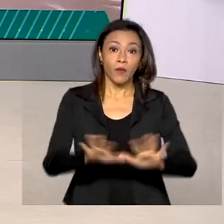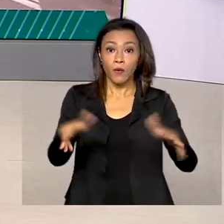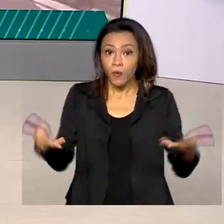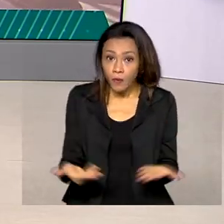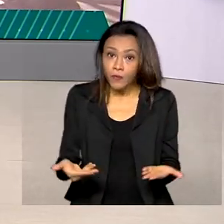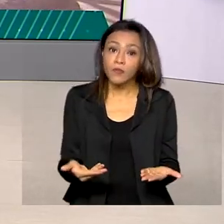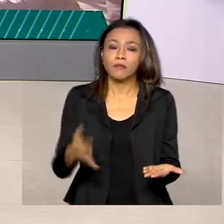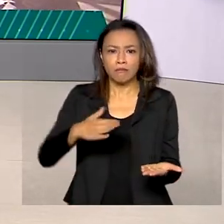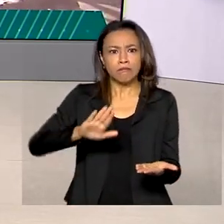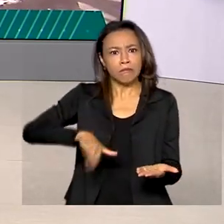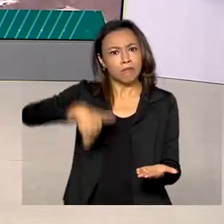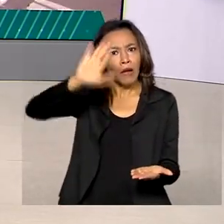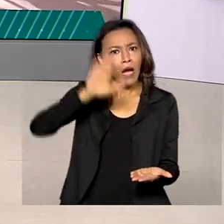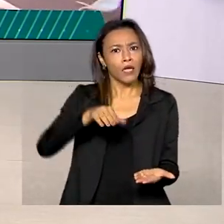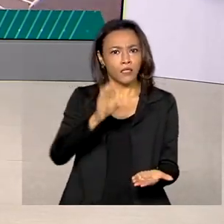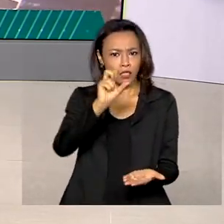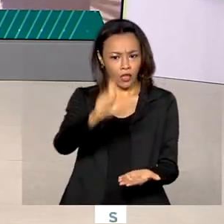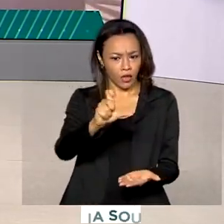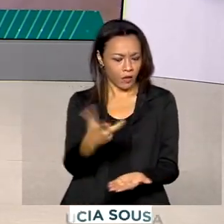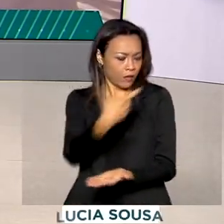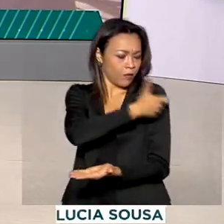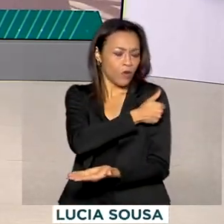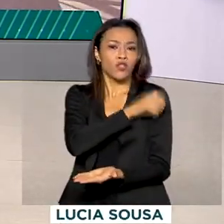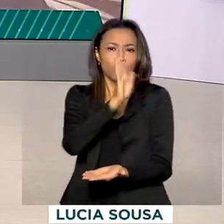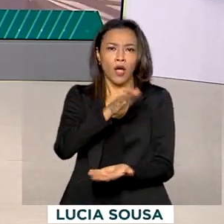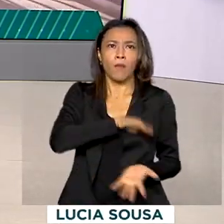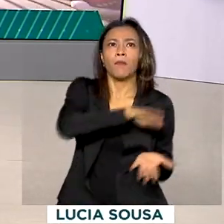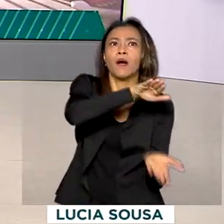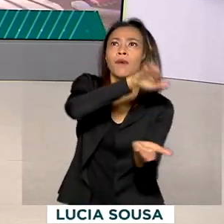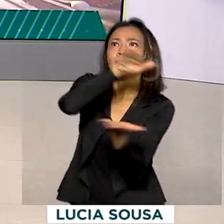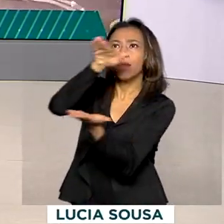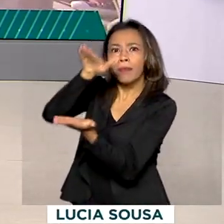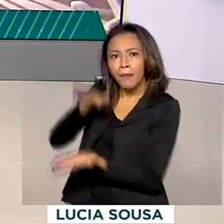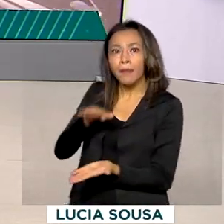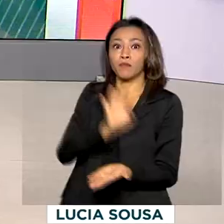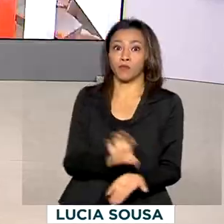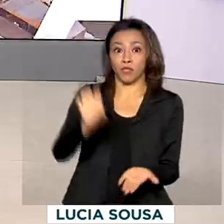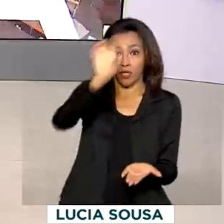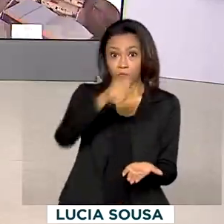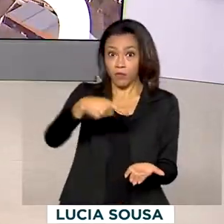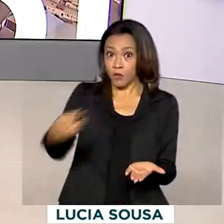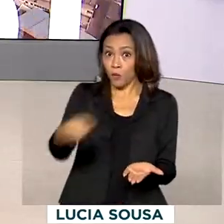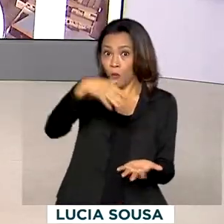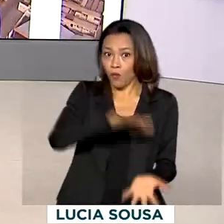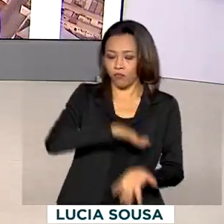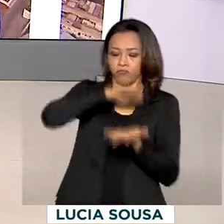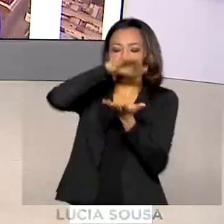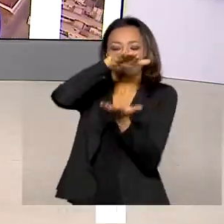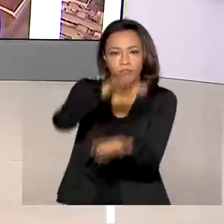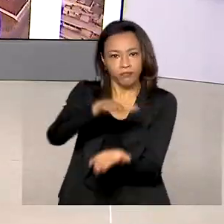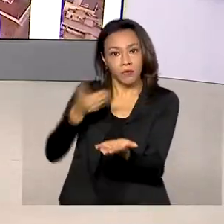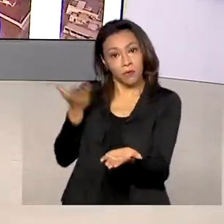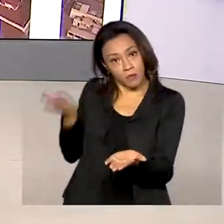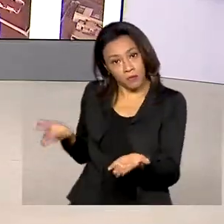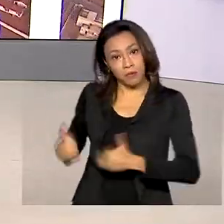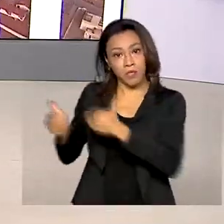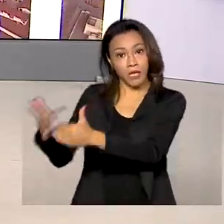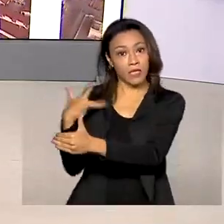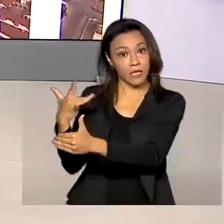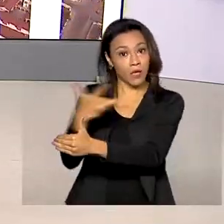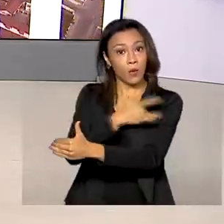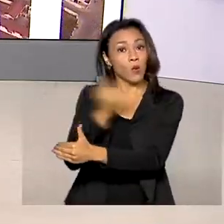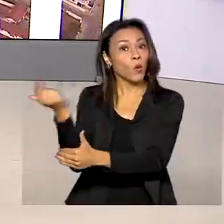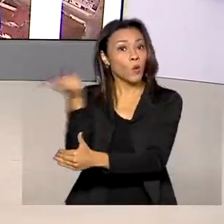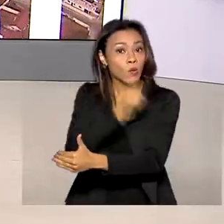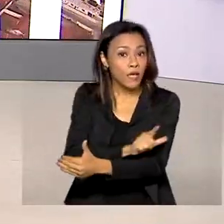de hoje, mais doses de vacinas vão ser distribuídas aos estados. Com esse novo lote, o Ministério da Saúde chega à marca de